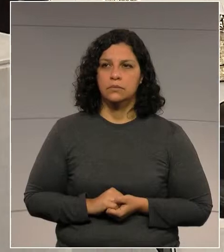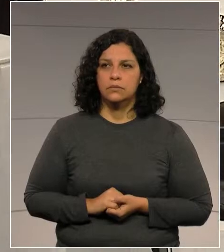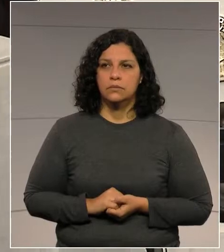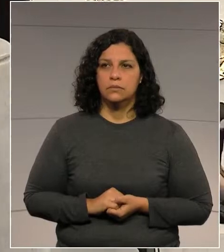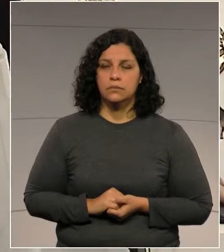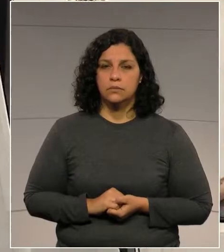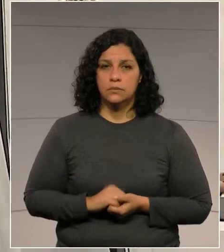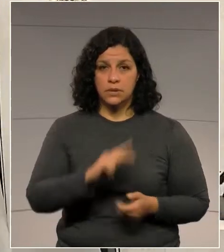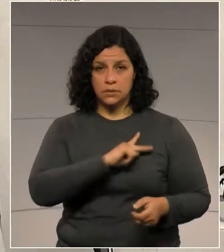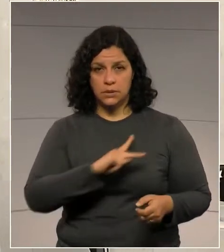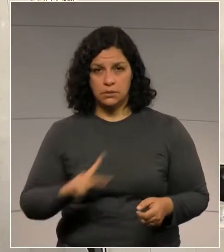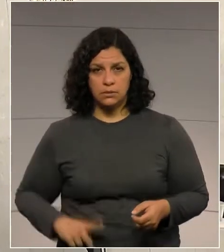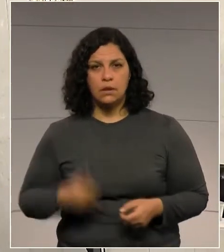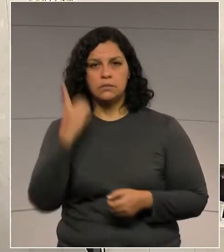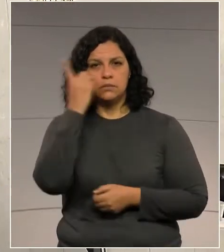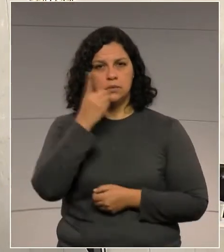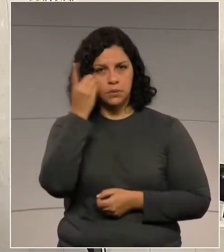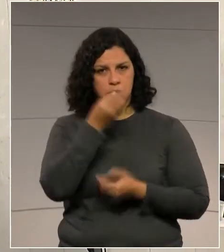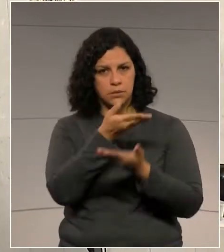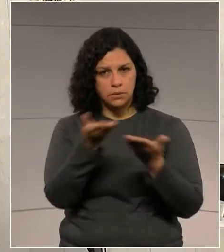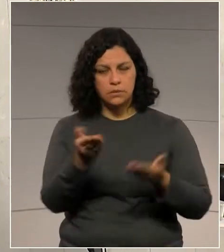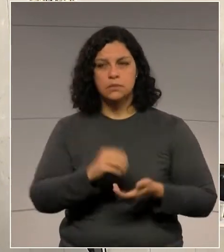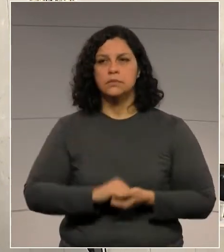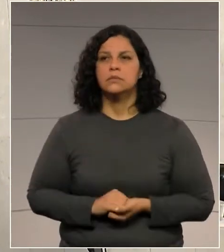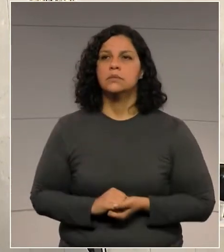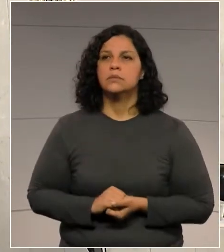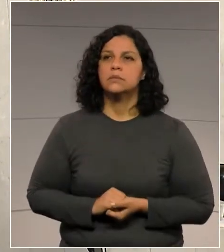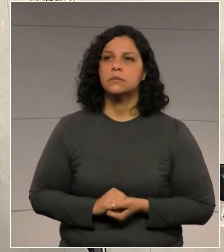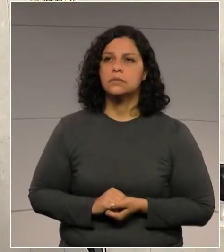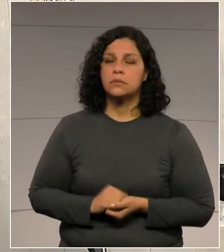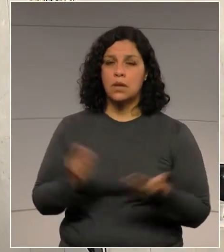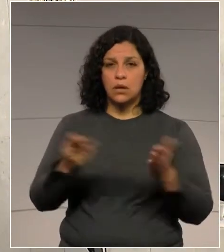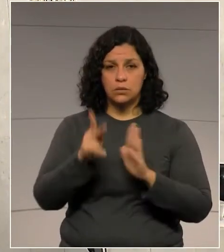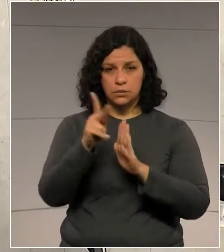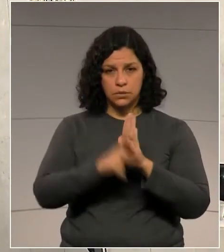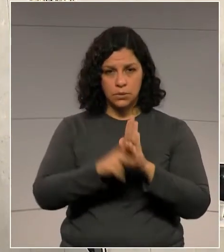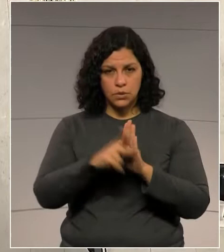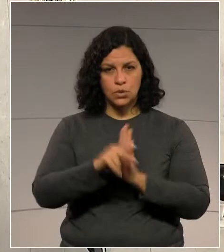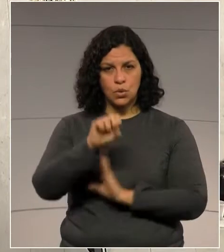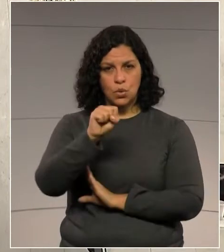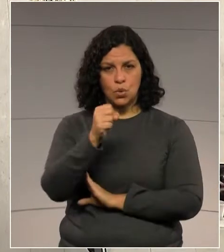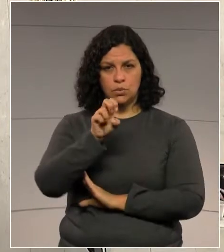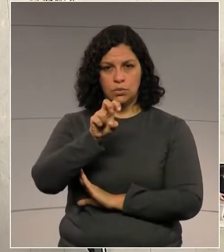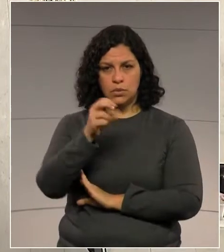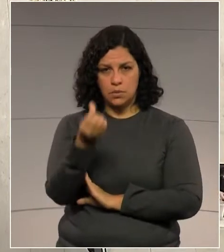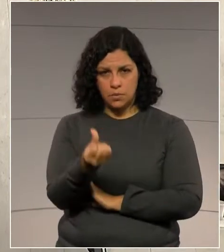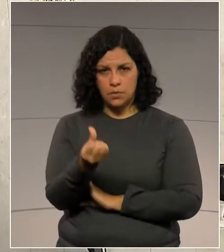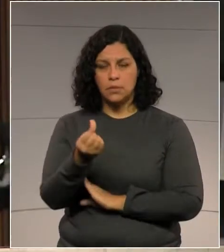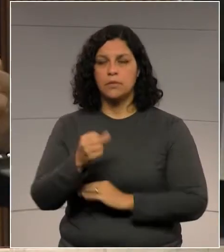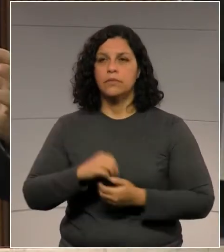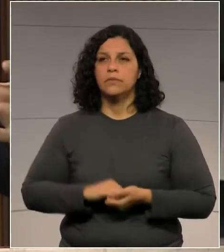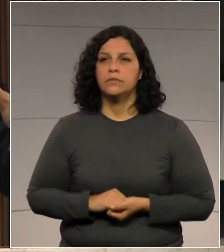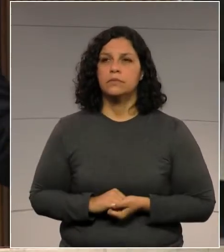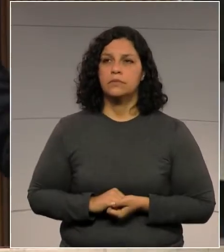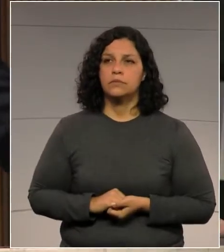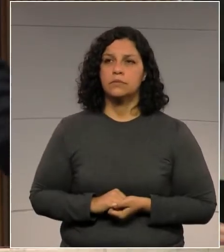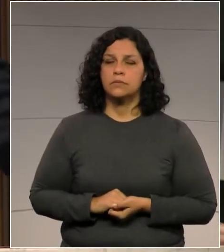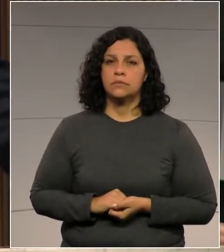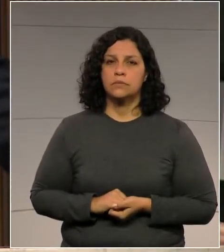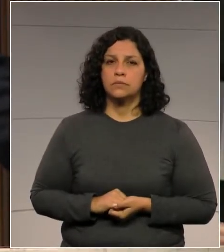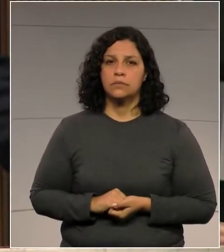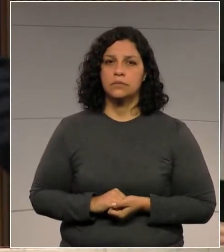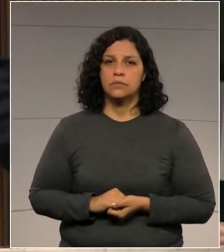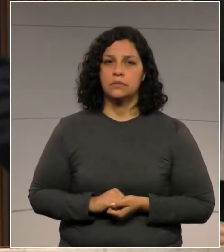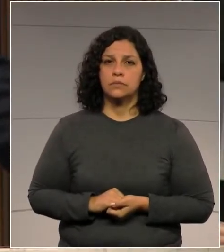Senhor presidente, senhores deputados, senhoras deputadas, esse projeto 856, ele